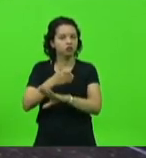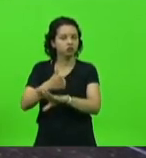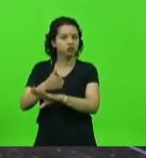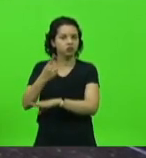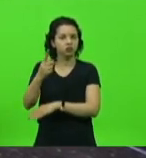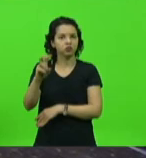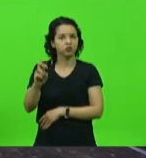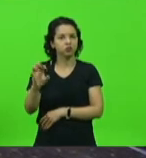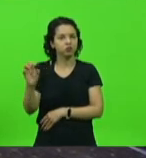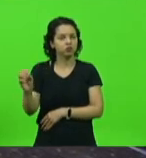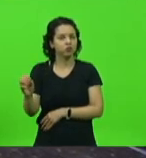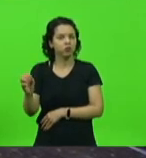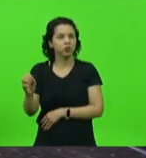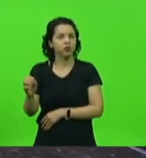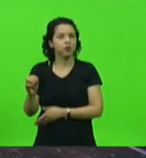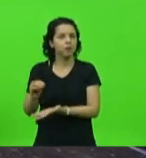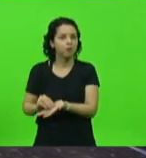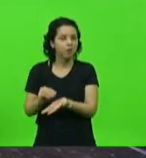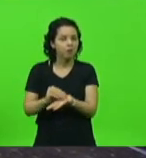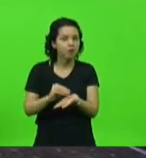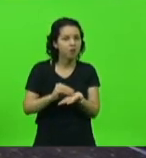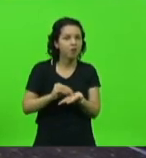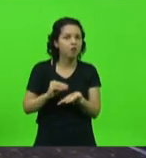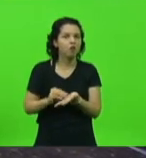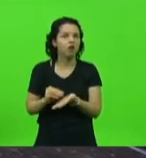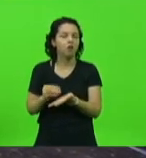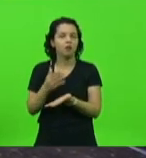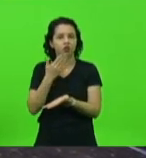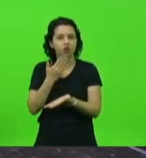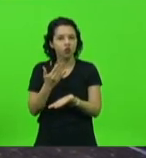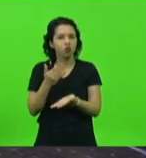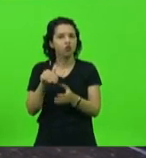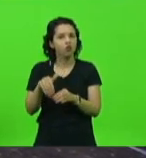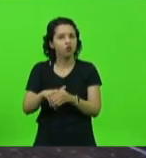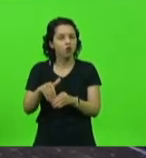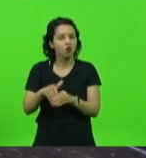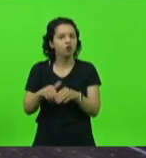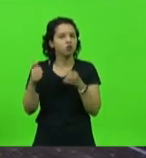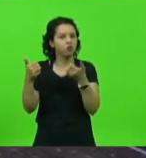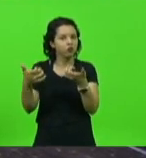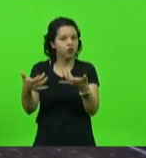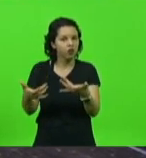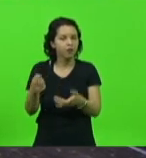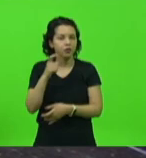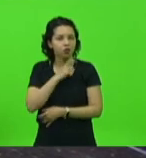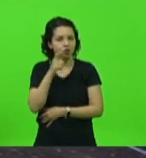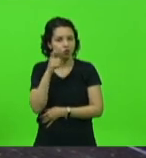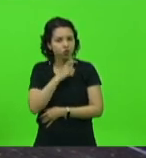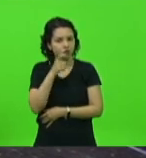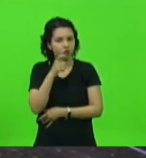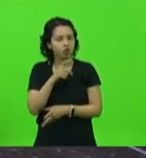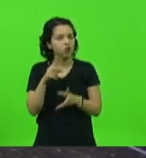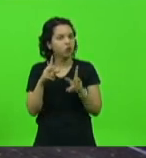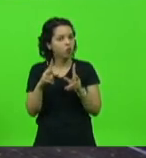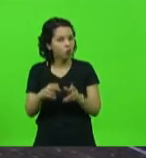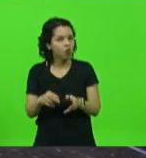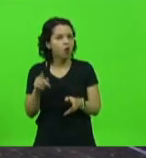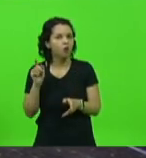demandas, mas também pedindo votos e contando um monte de mentiras, como várias que ele